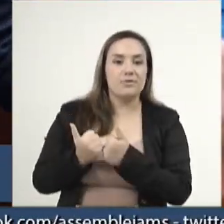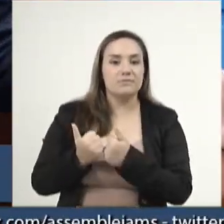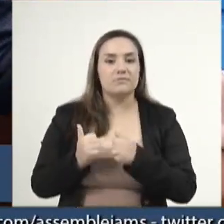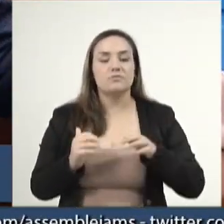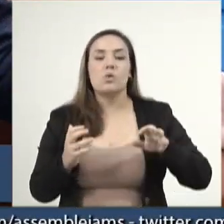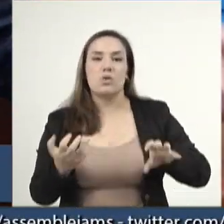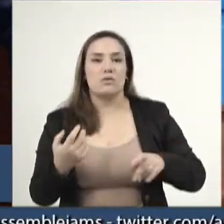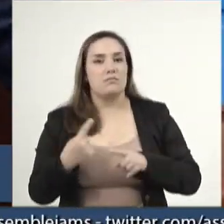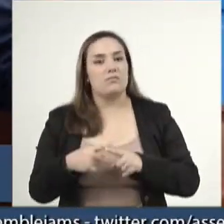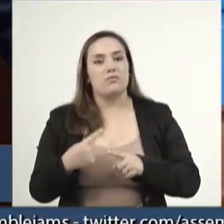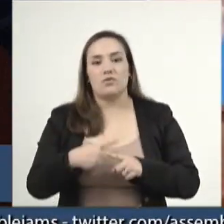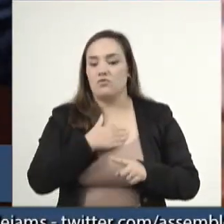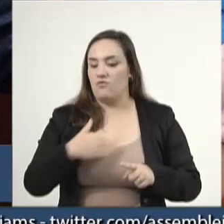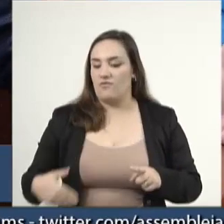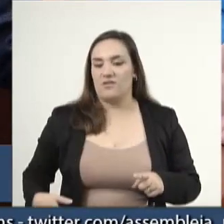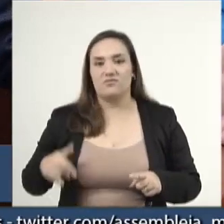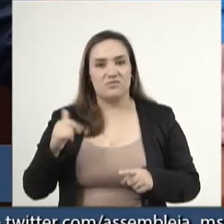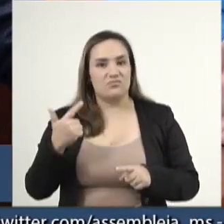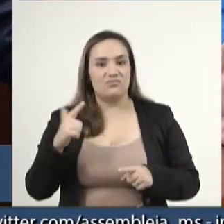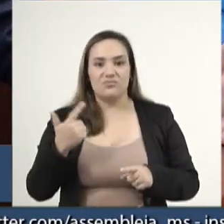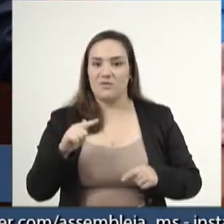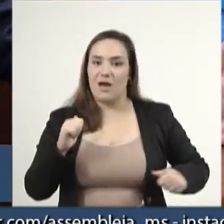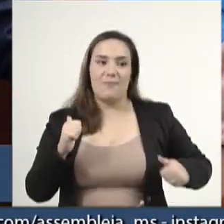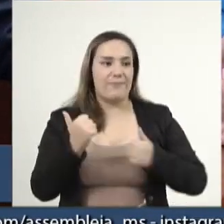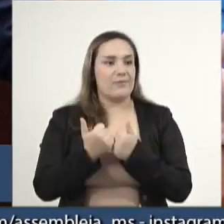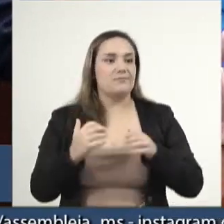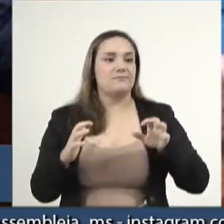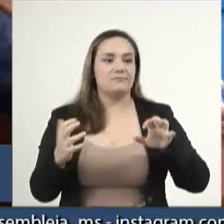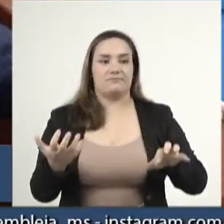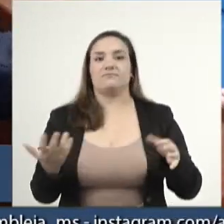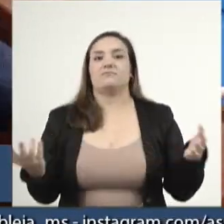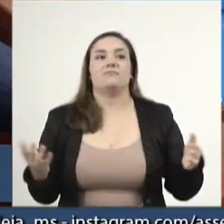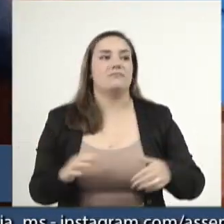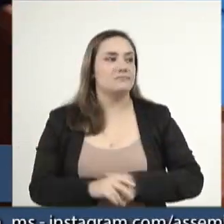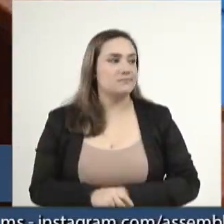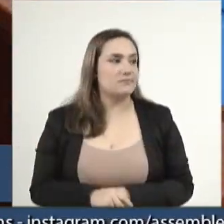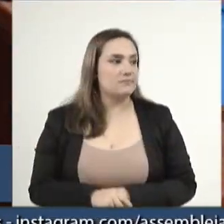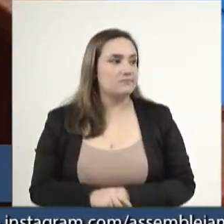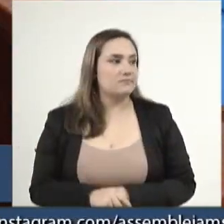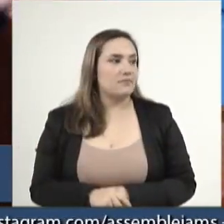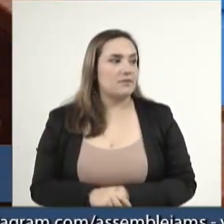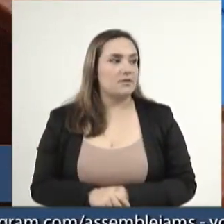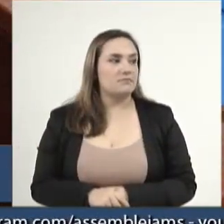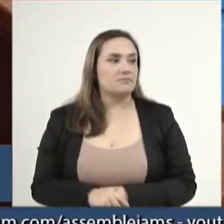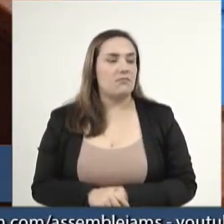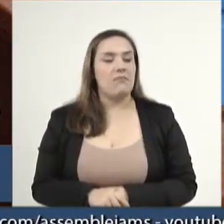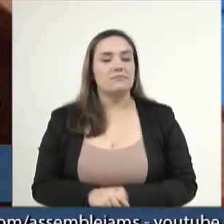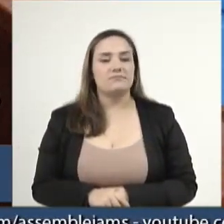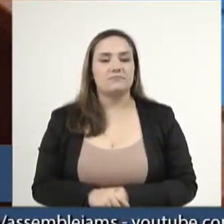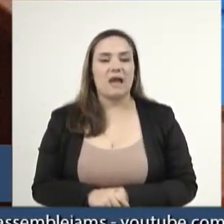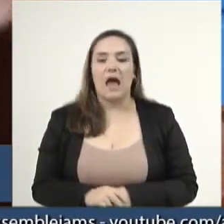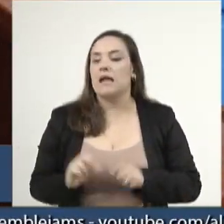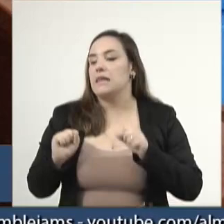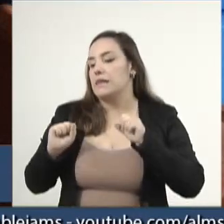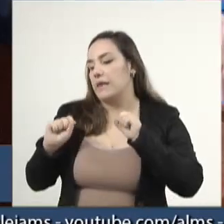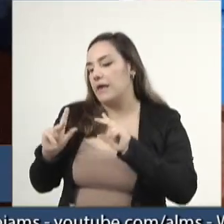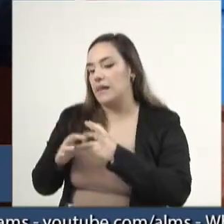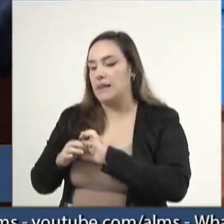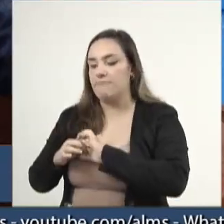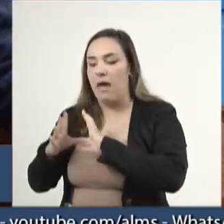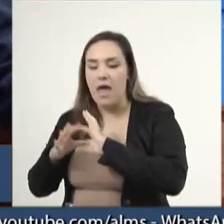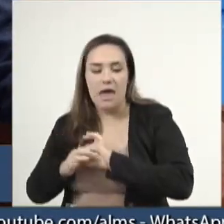ninguém governa sem apoio no Congresso, acaba cedendo espaços no governo para